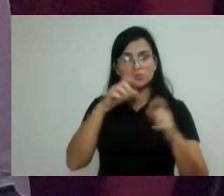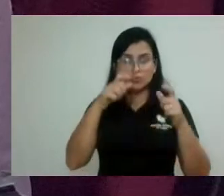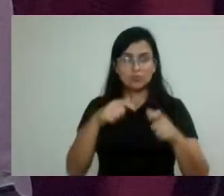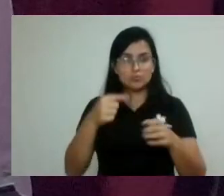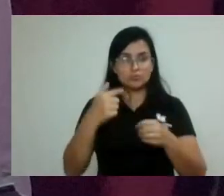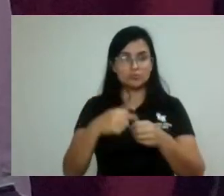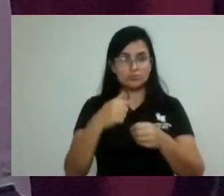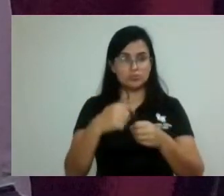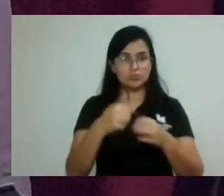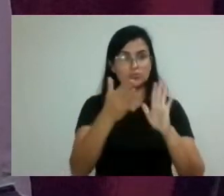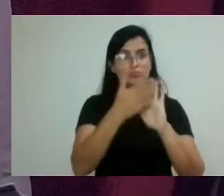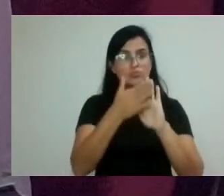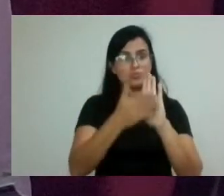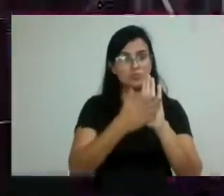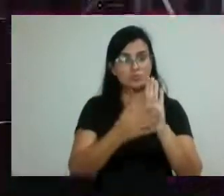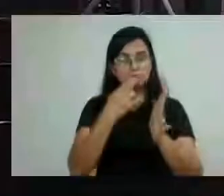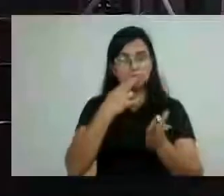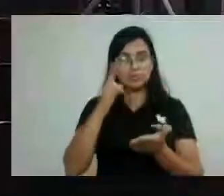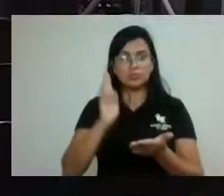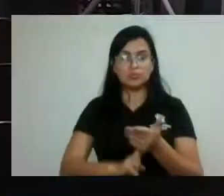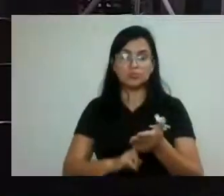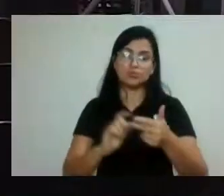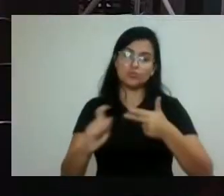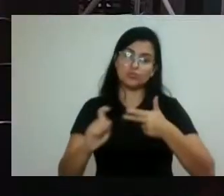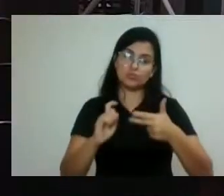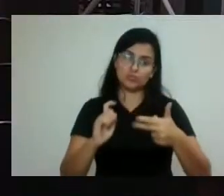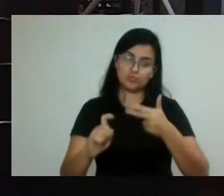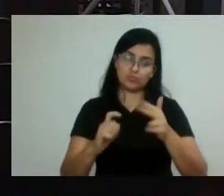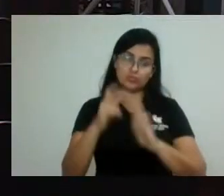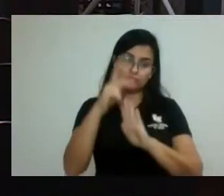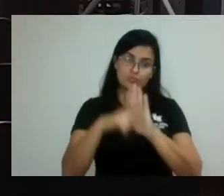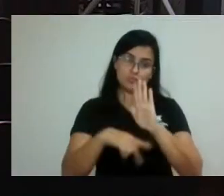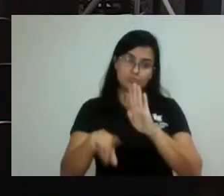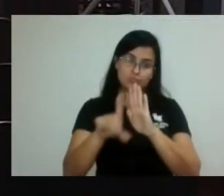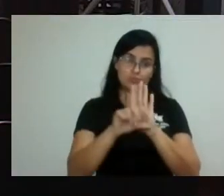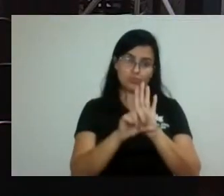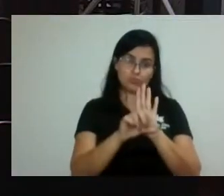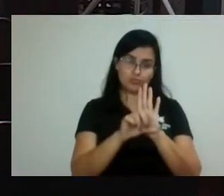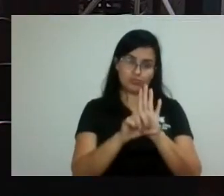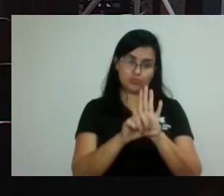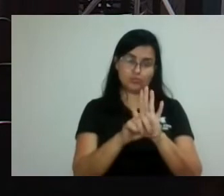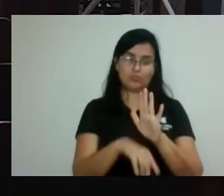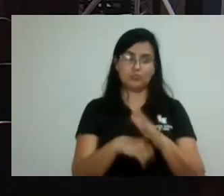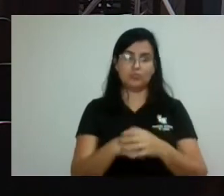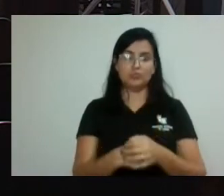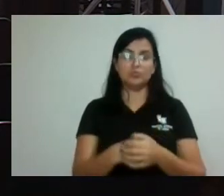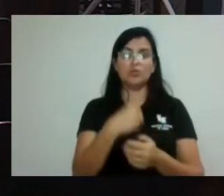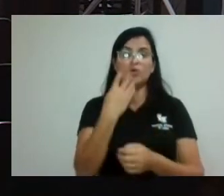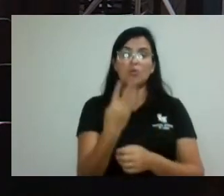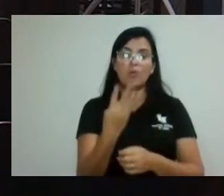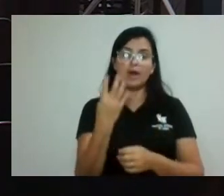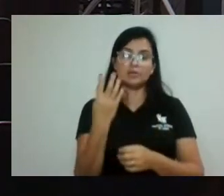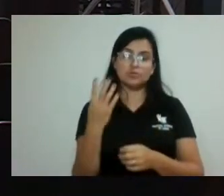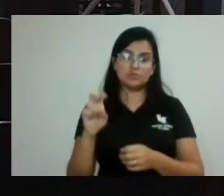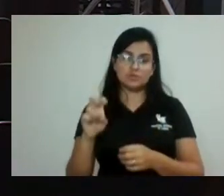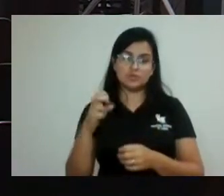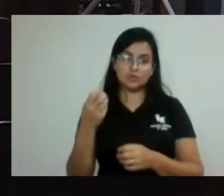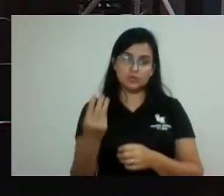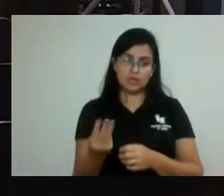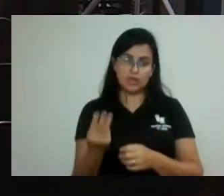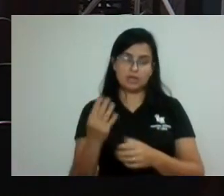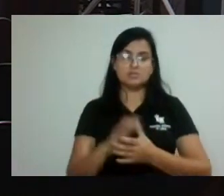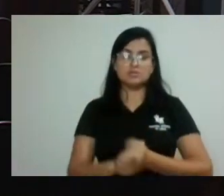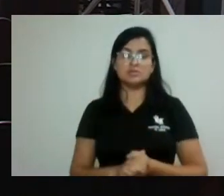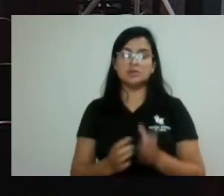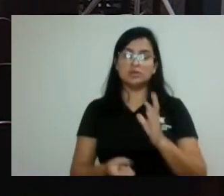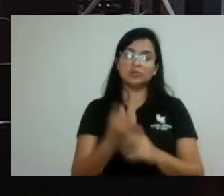mensagem do Executivo, projeto de lei 453-2022, da Autoria Executivo, para esses já lidos,